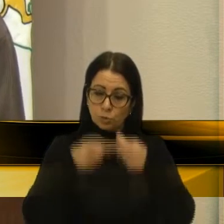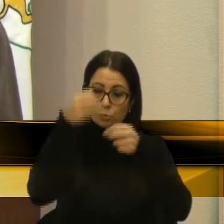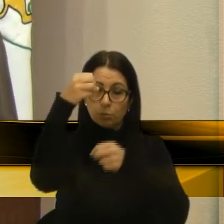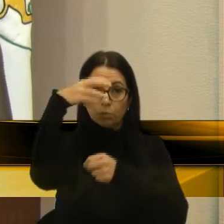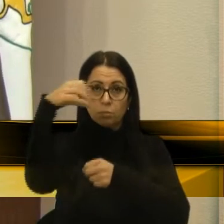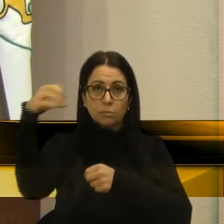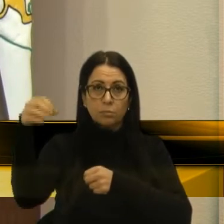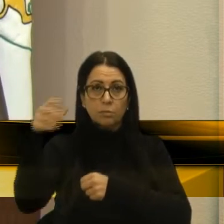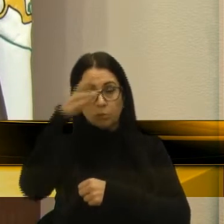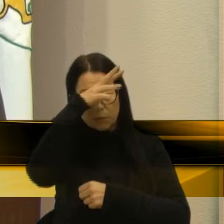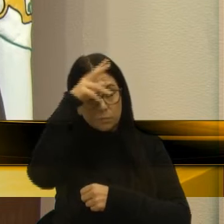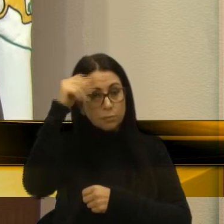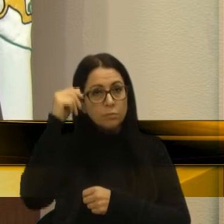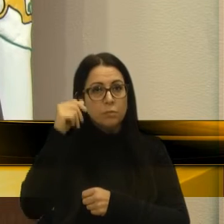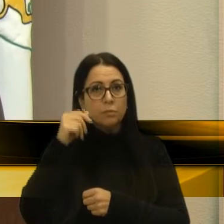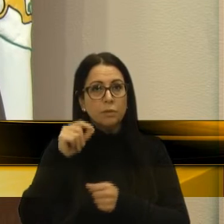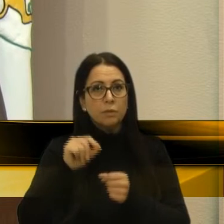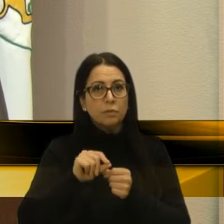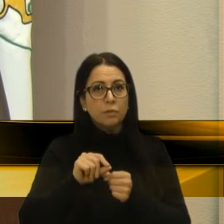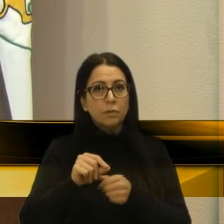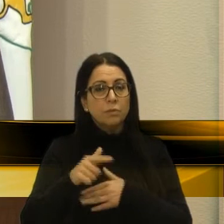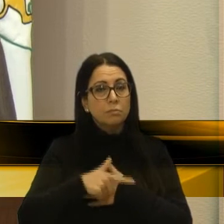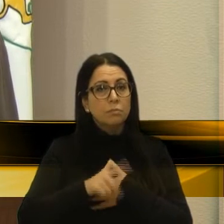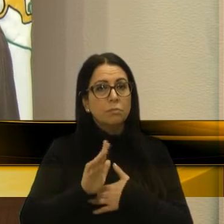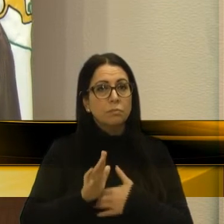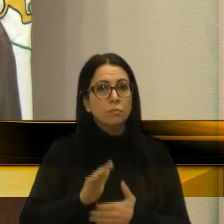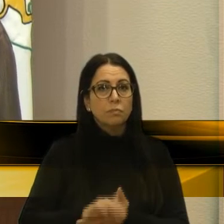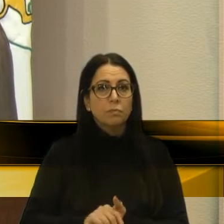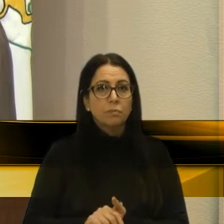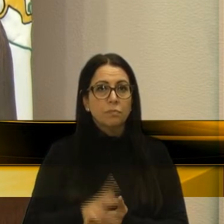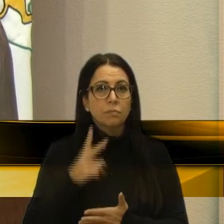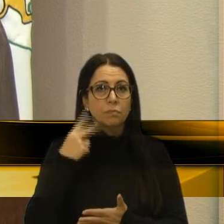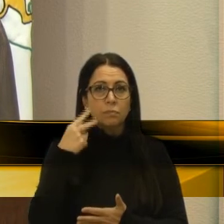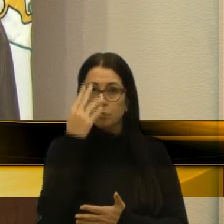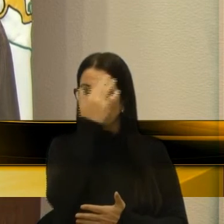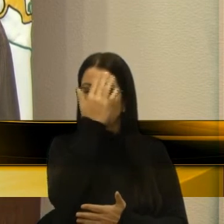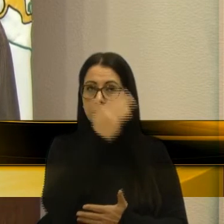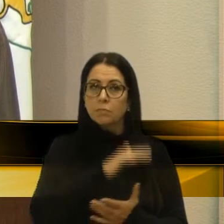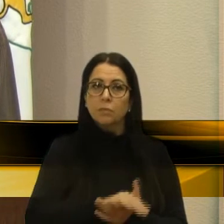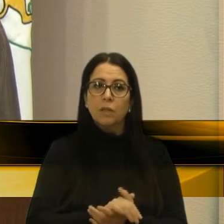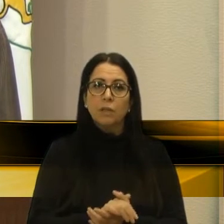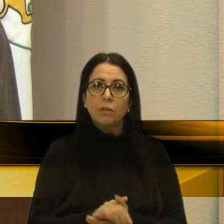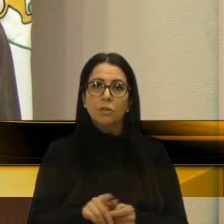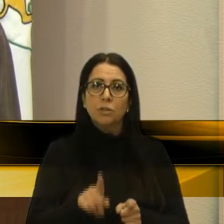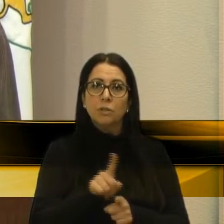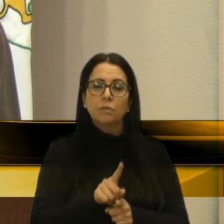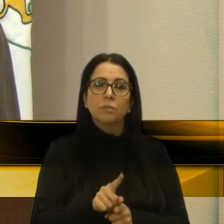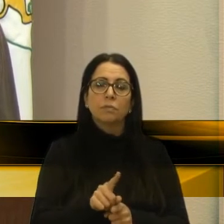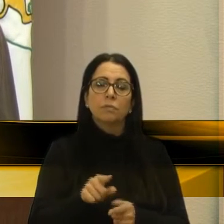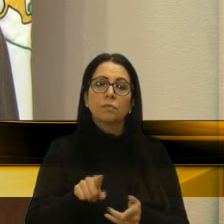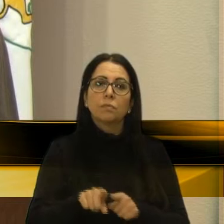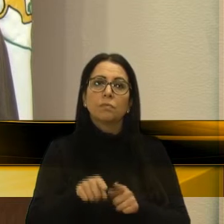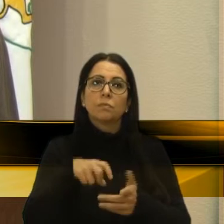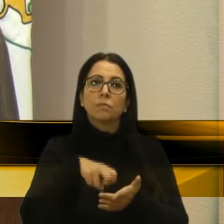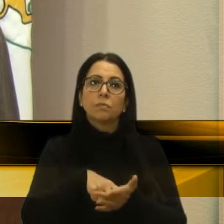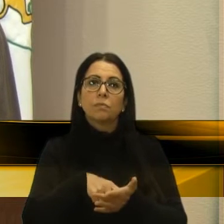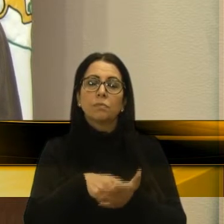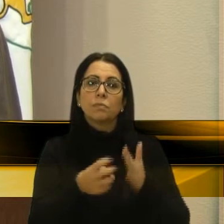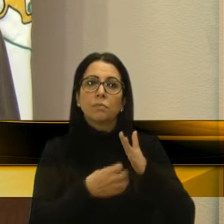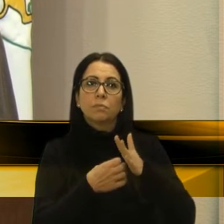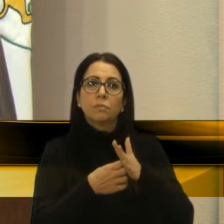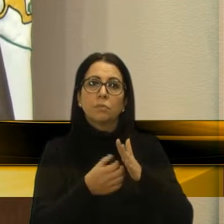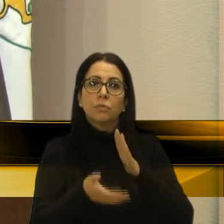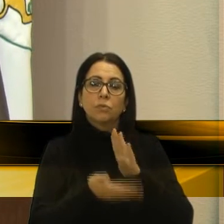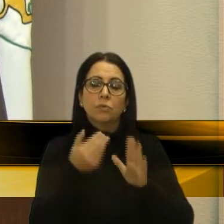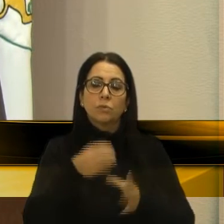e aqui, a Prefeitura, então, fez a sua parte, vereador Adiró, a Prefeitura penaliza a empresa, responsável por retirada